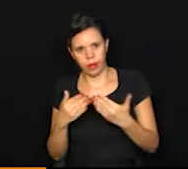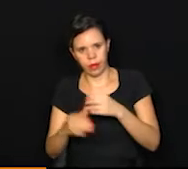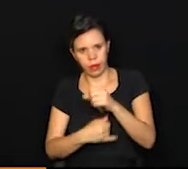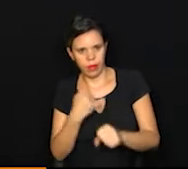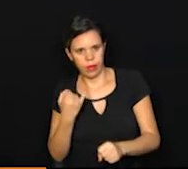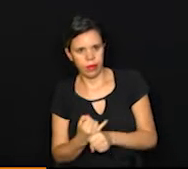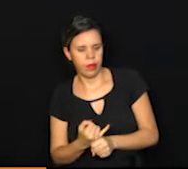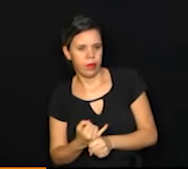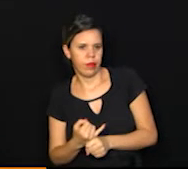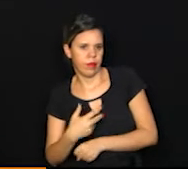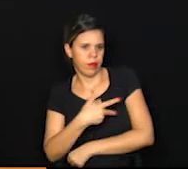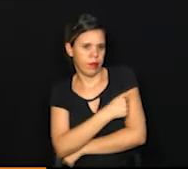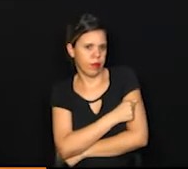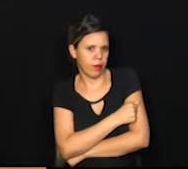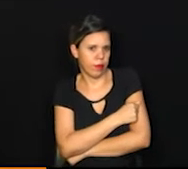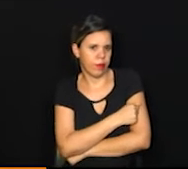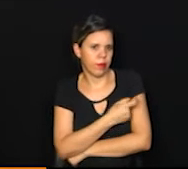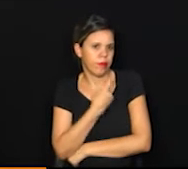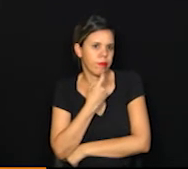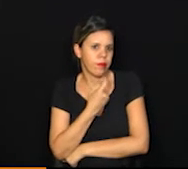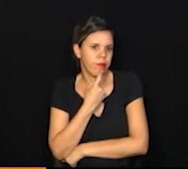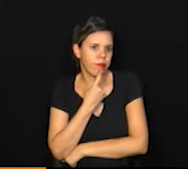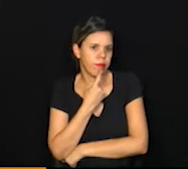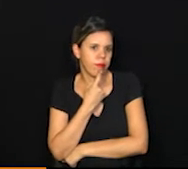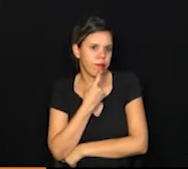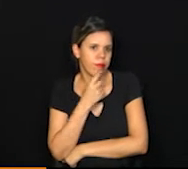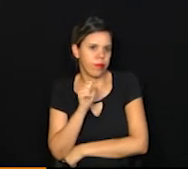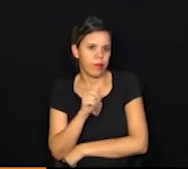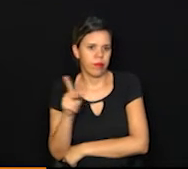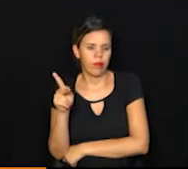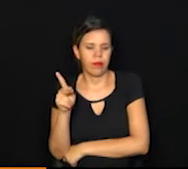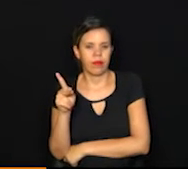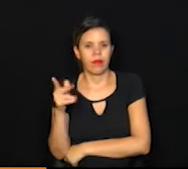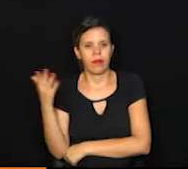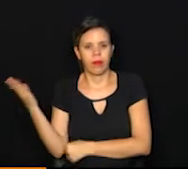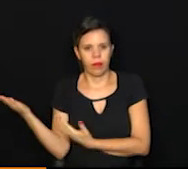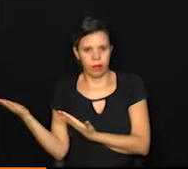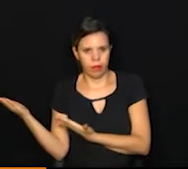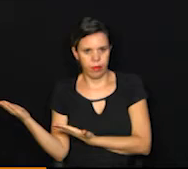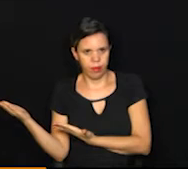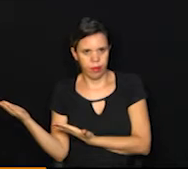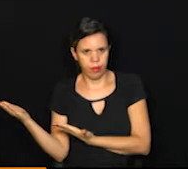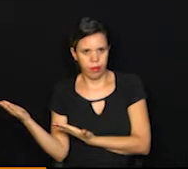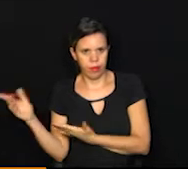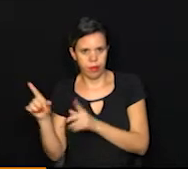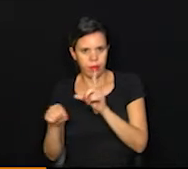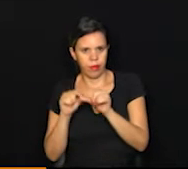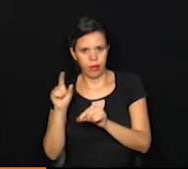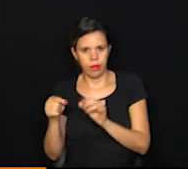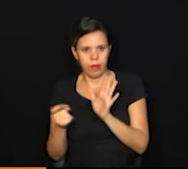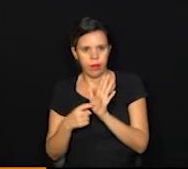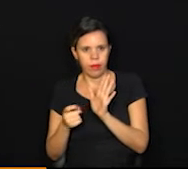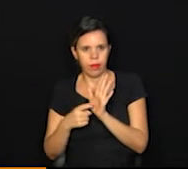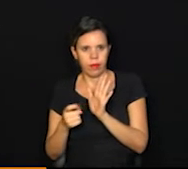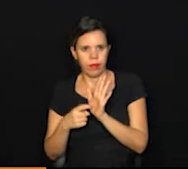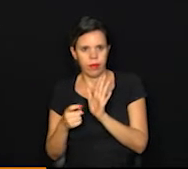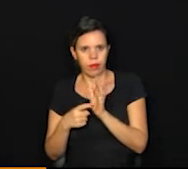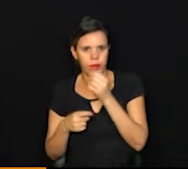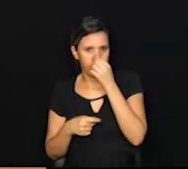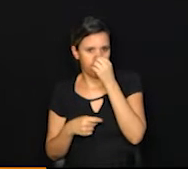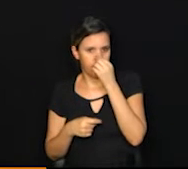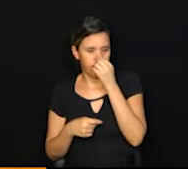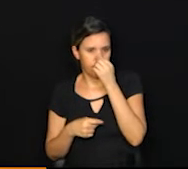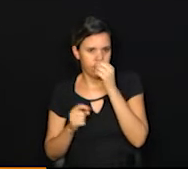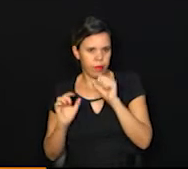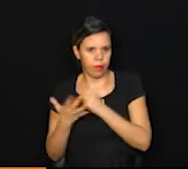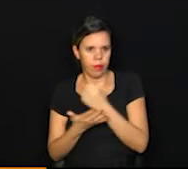site vacina.campinas.sp.gov.br, você vai selecionar. É em relação à vacina